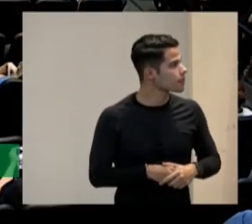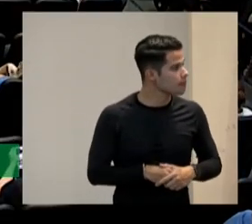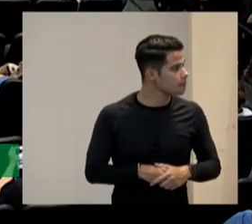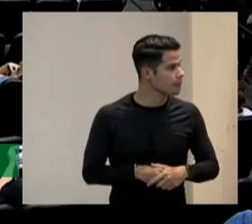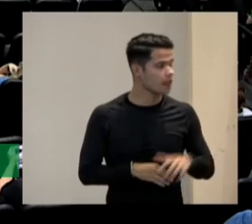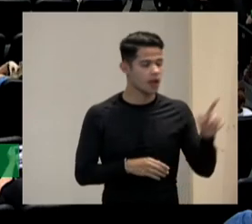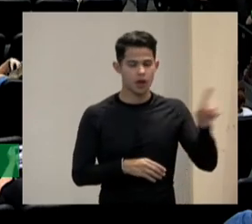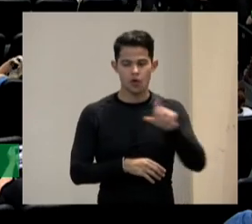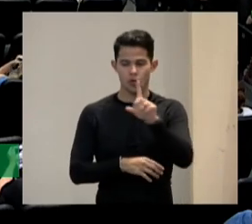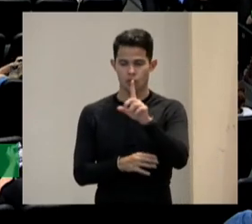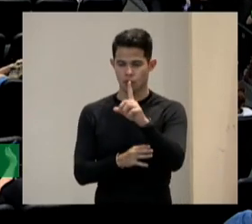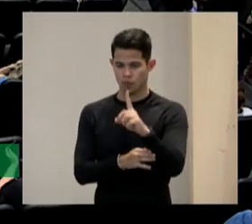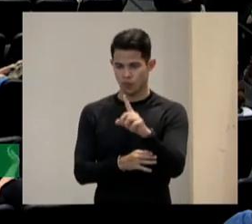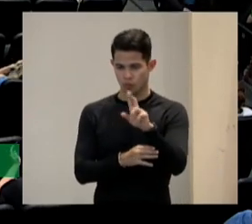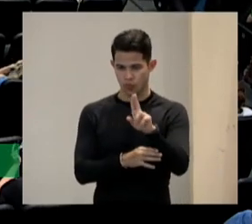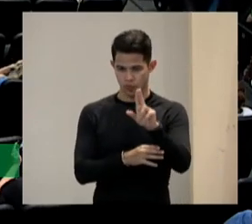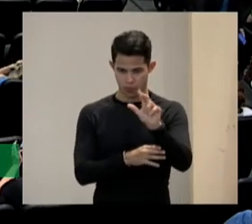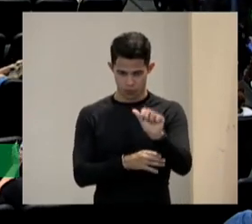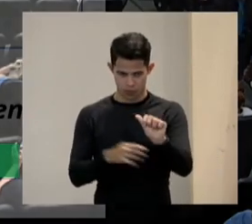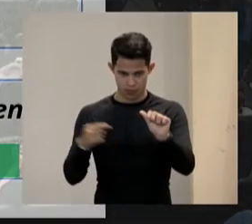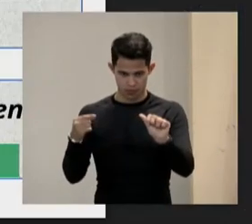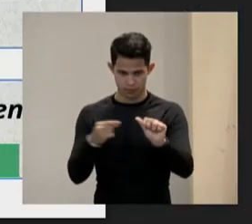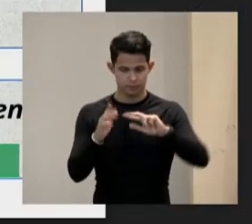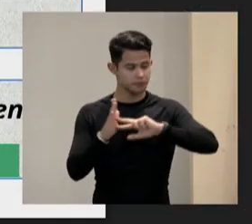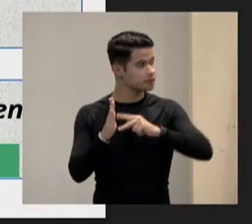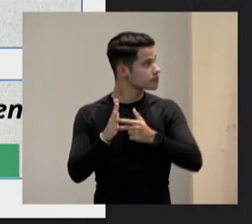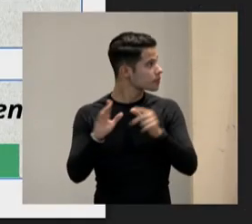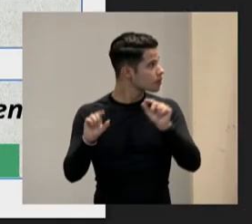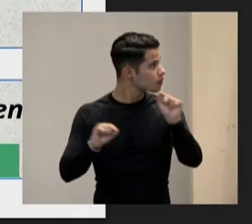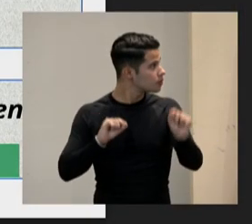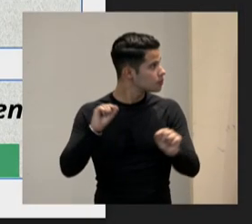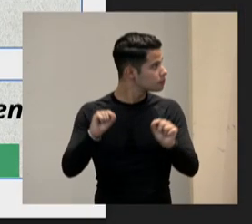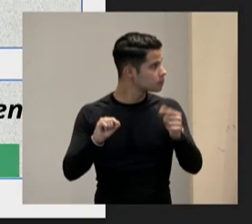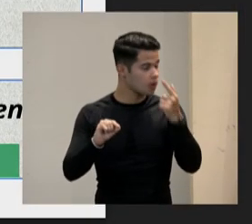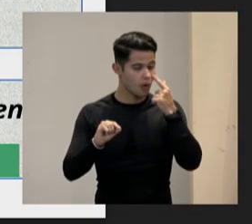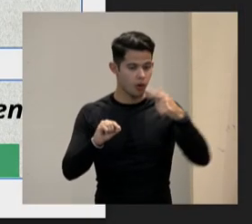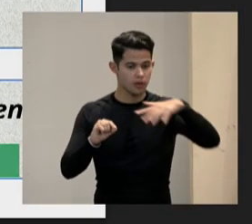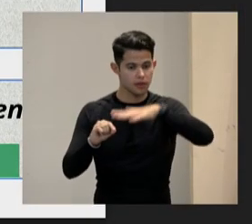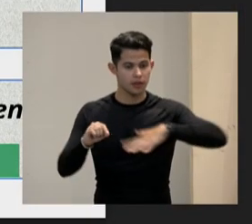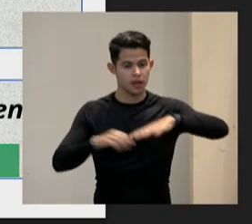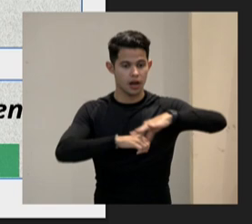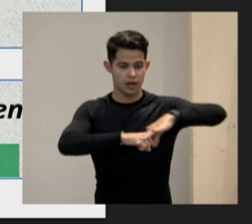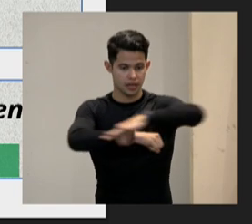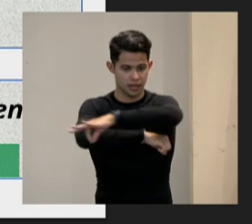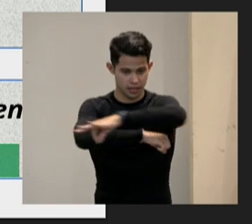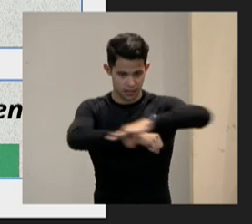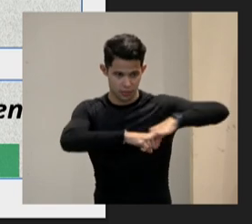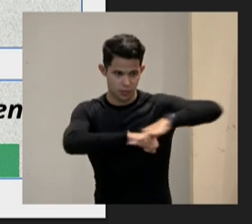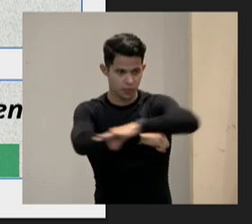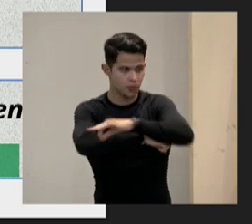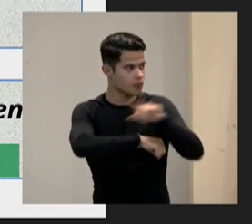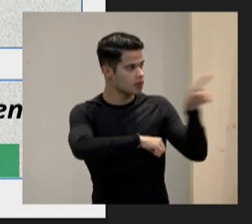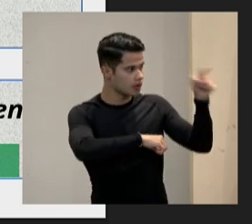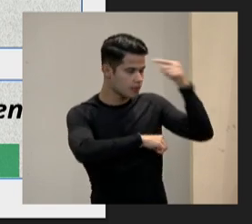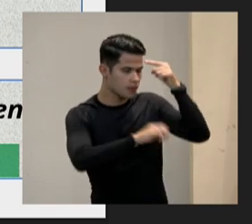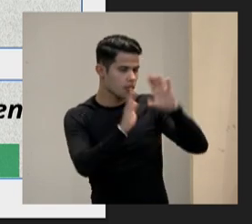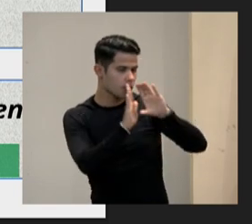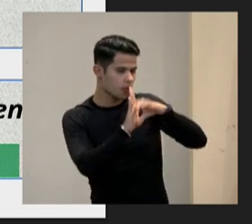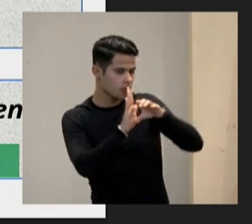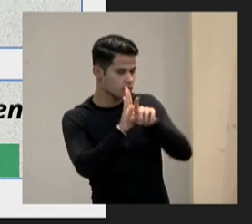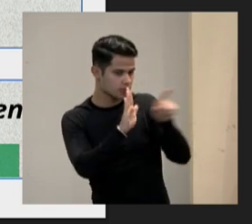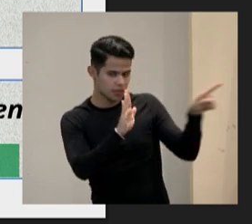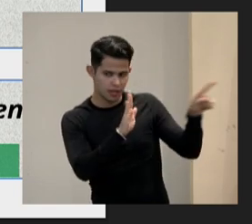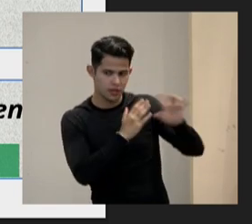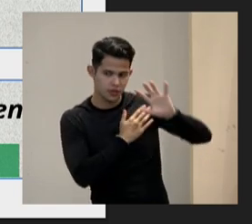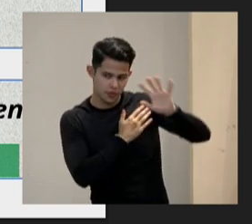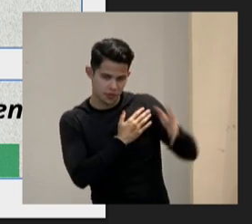Dua ele vem do mundo da arquitectura e na arquitectura quando começaram a pensar neste conceito já